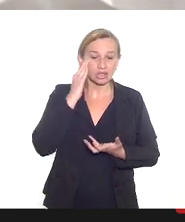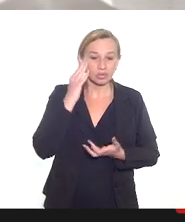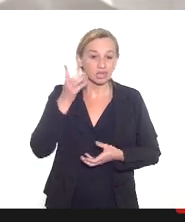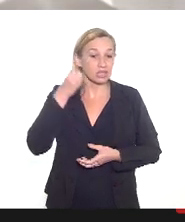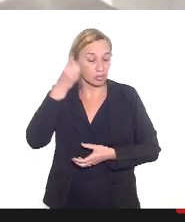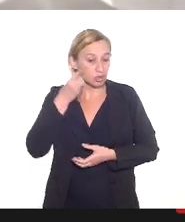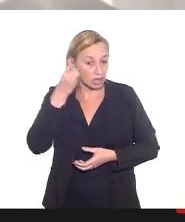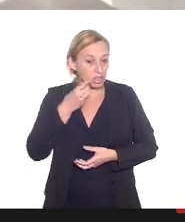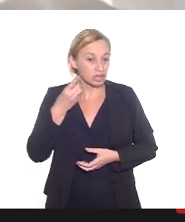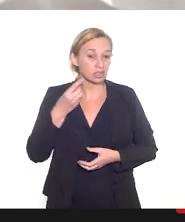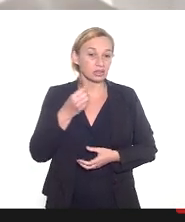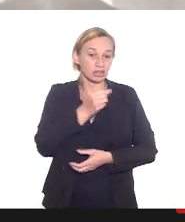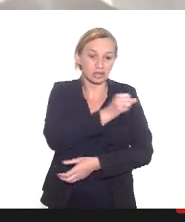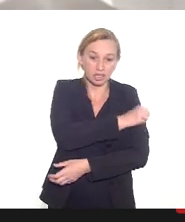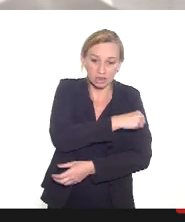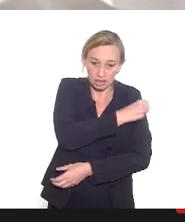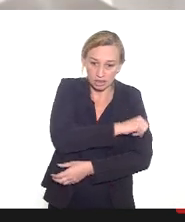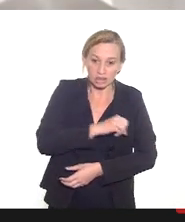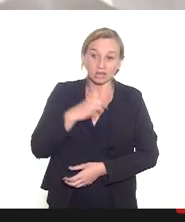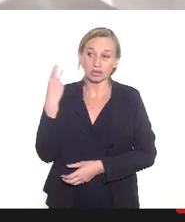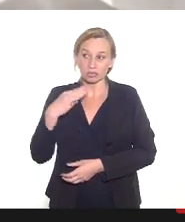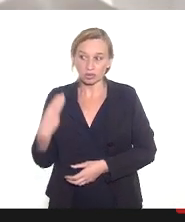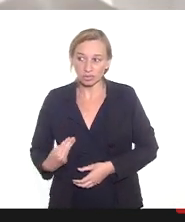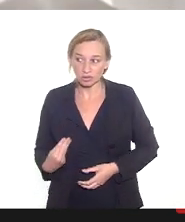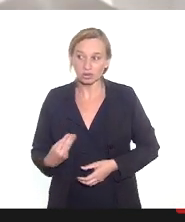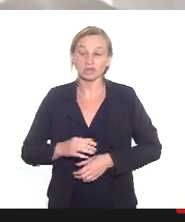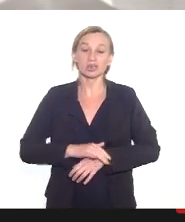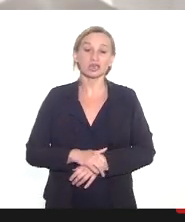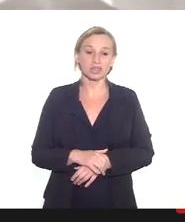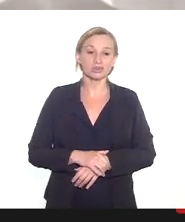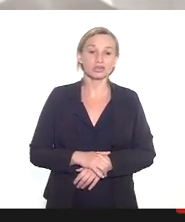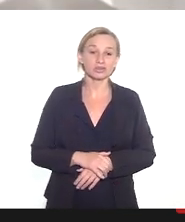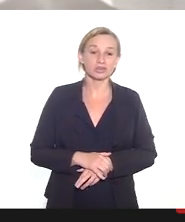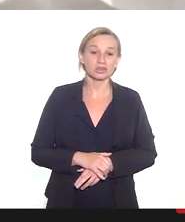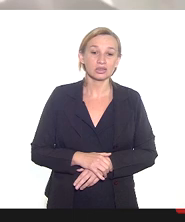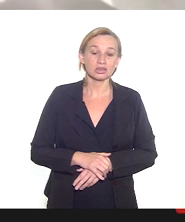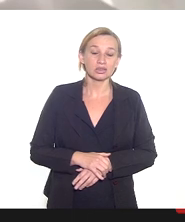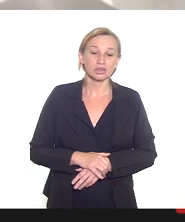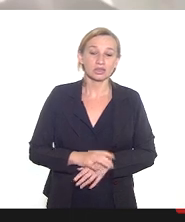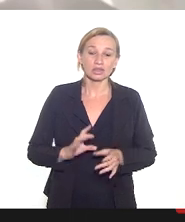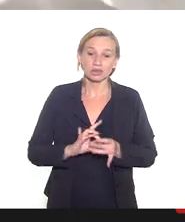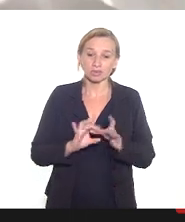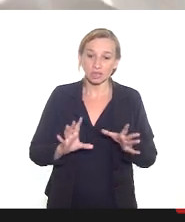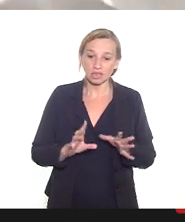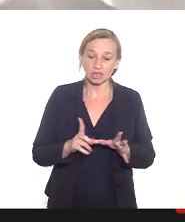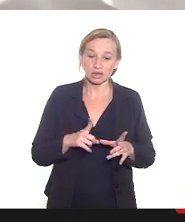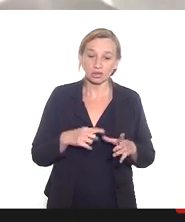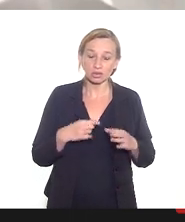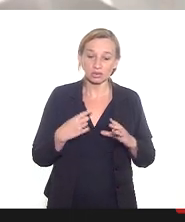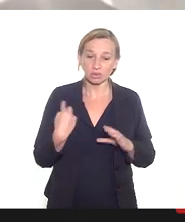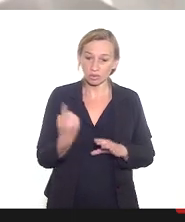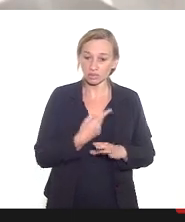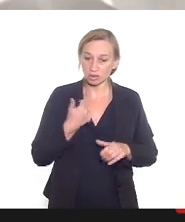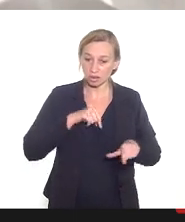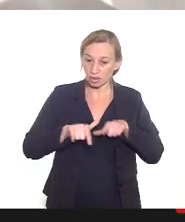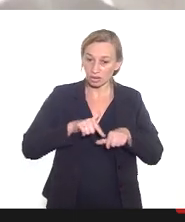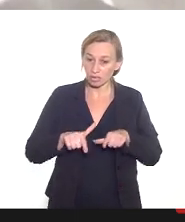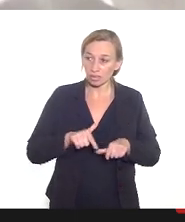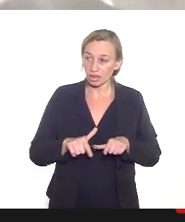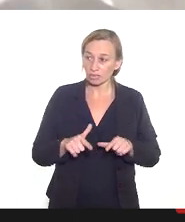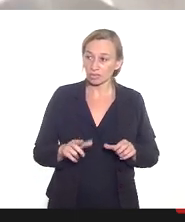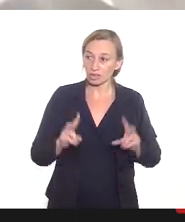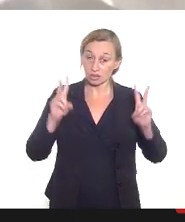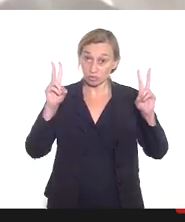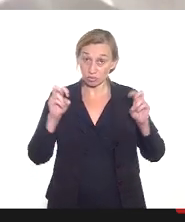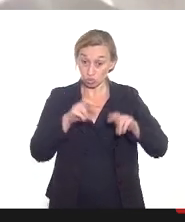deputada enfermeira Regiane da deputada Mônica Francisco e meu disponibilizar os nossos mandatos para essa causa